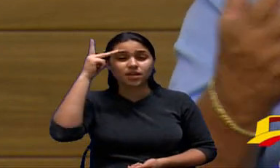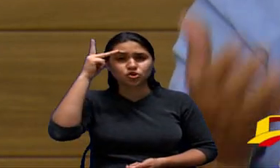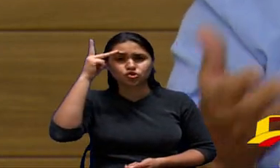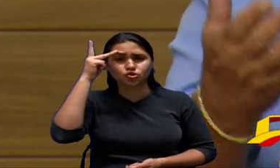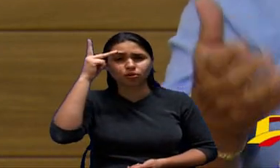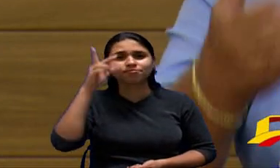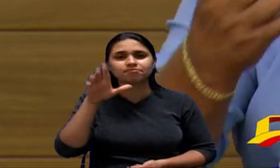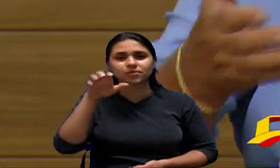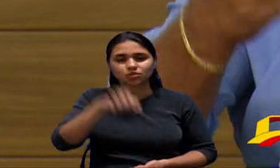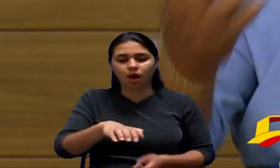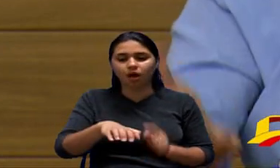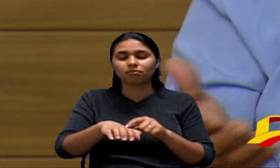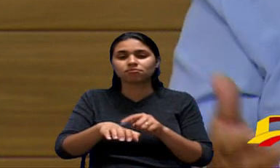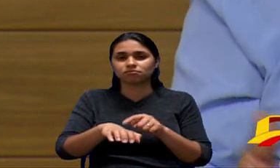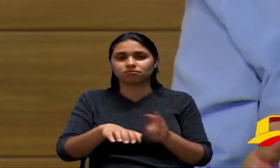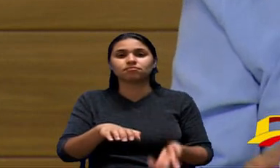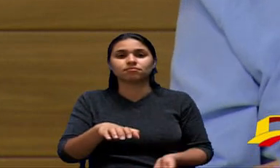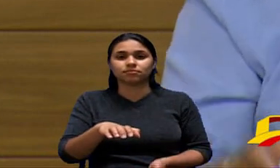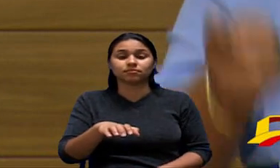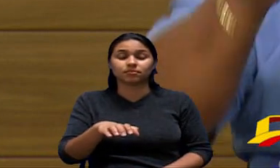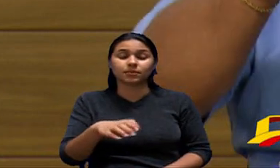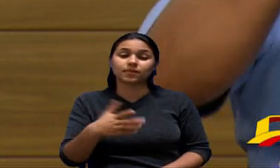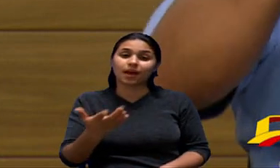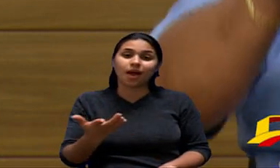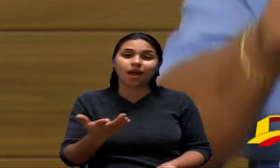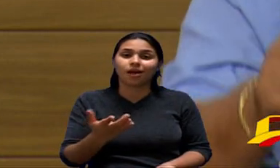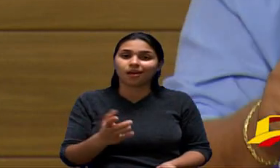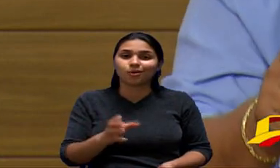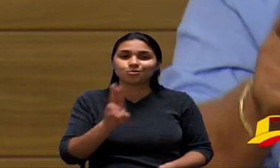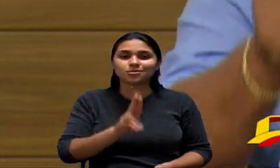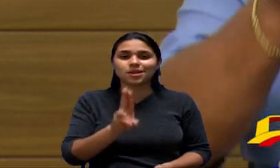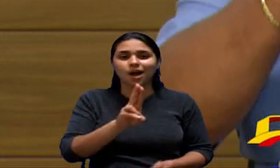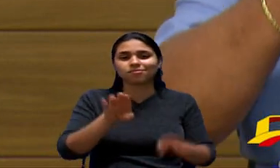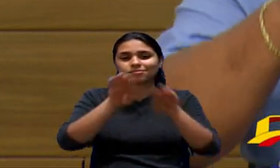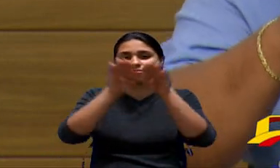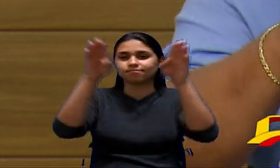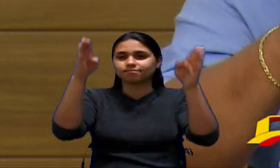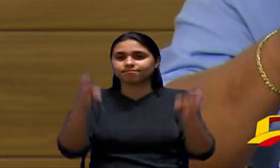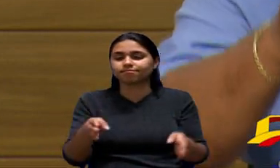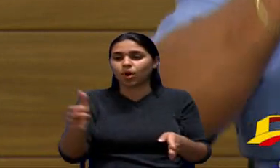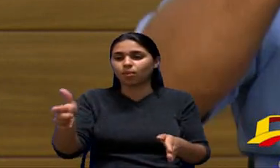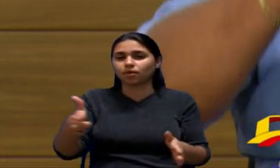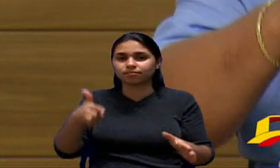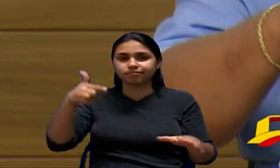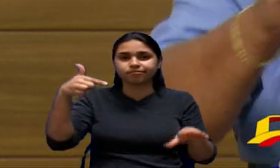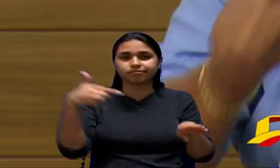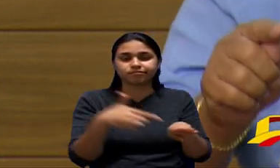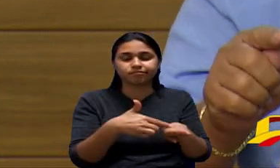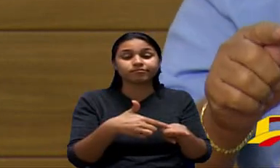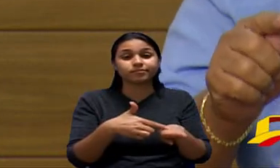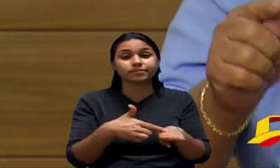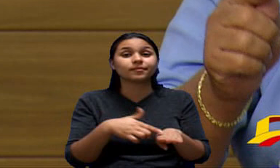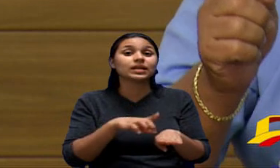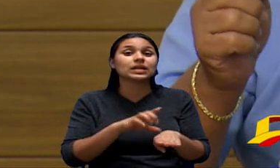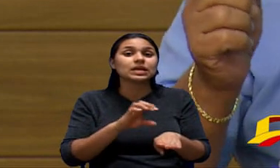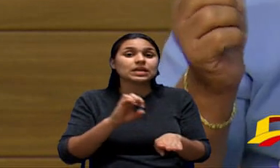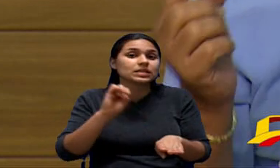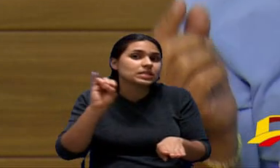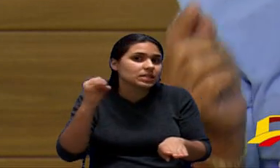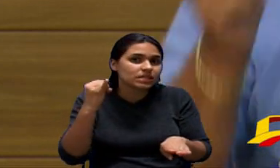para ele porque é que não deve abastecer após o automático agora pasmem se aparecer se aprovarem a automação